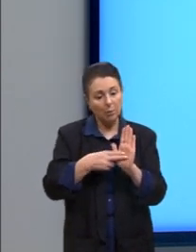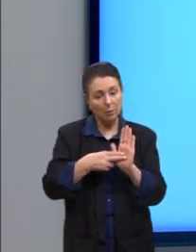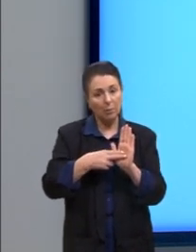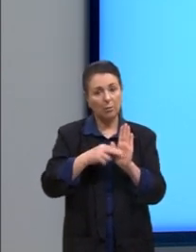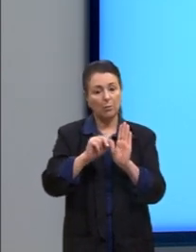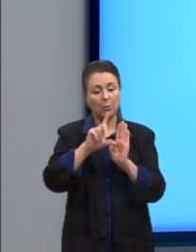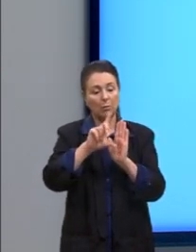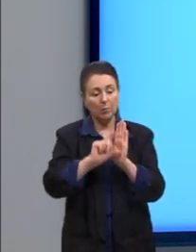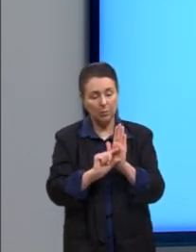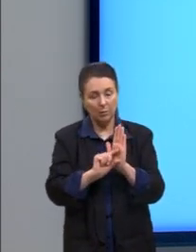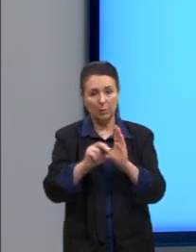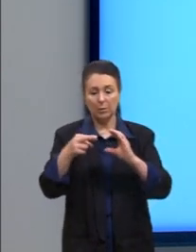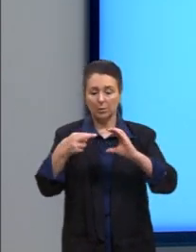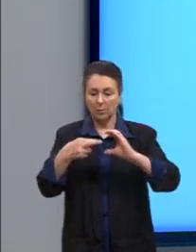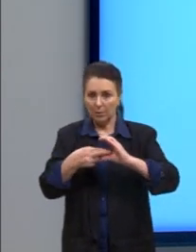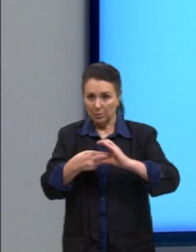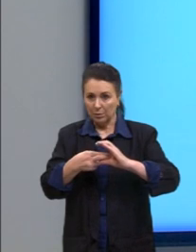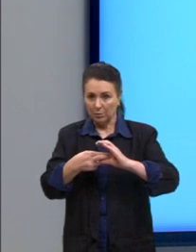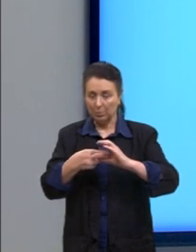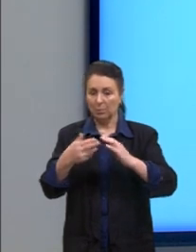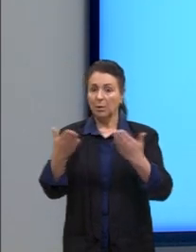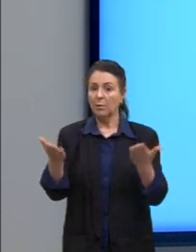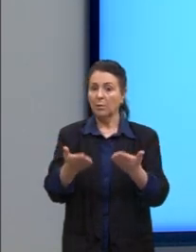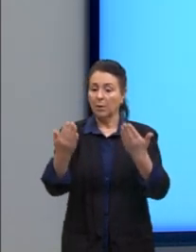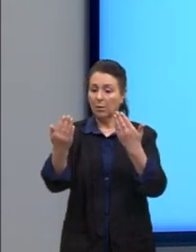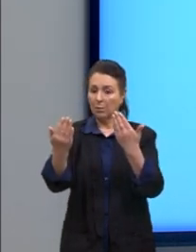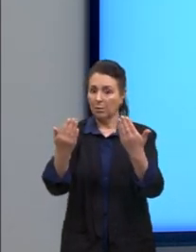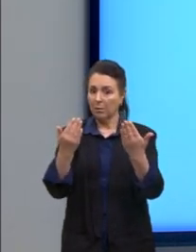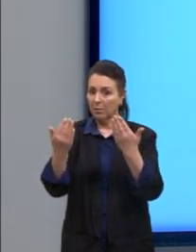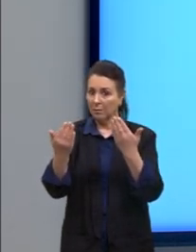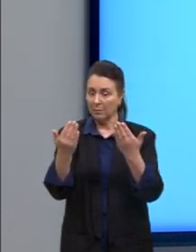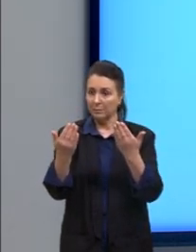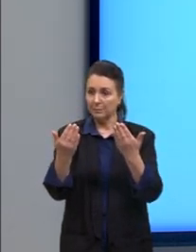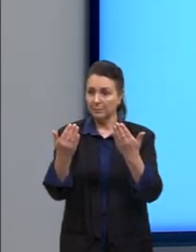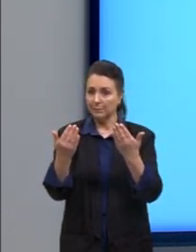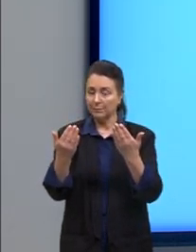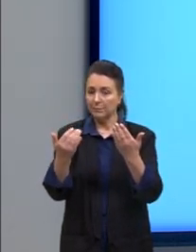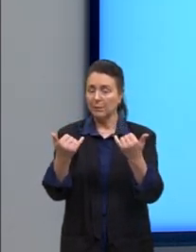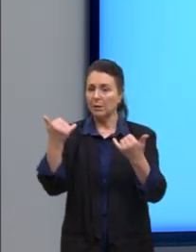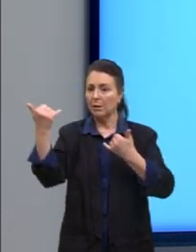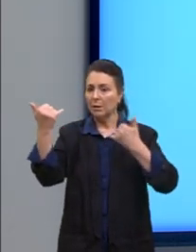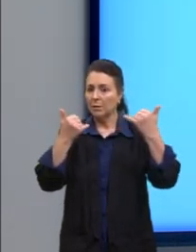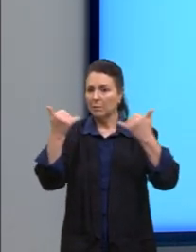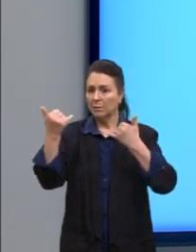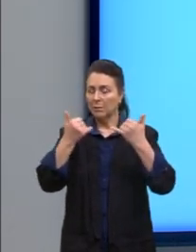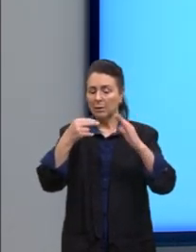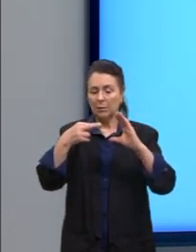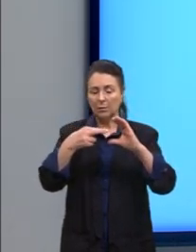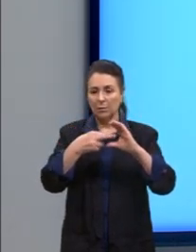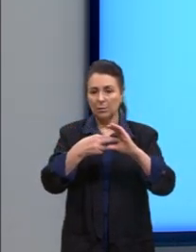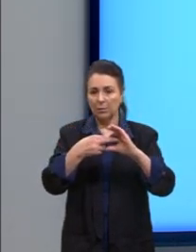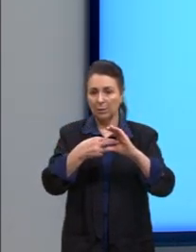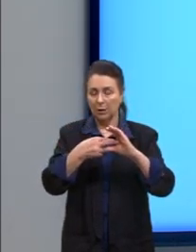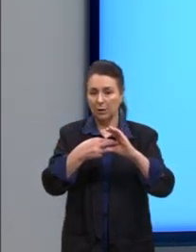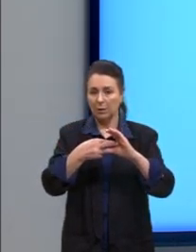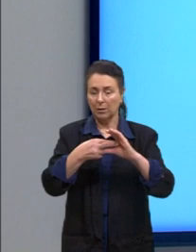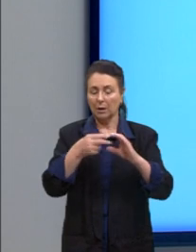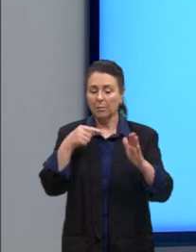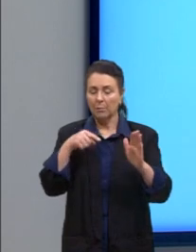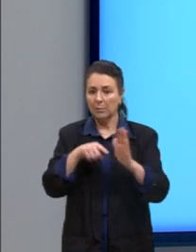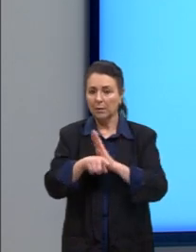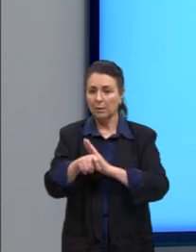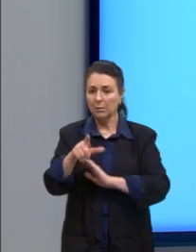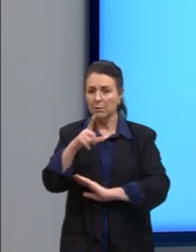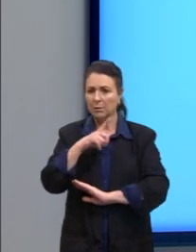raio. E aí nós vamos comparar. Como que eu chego na informação do raio? Lá na questãozinha, nós